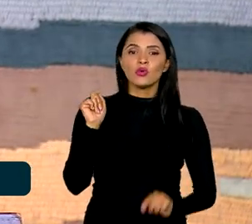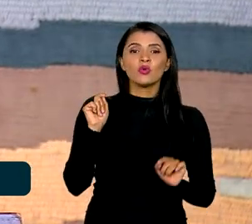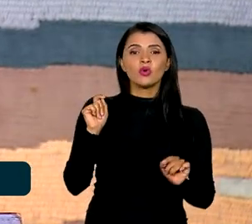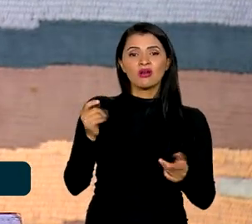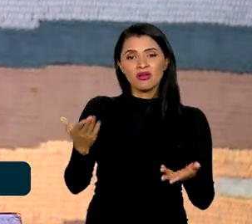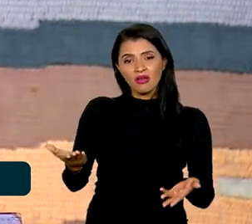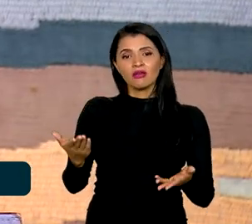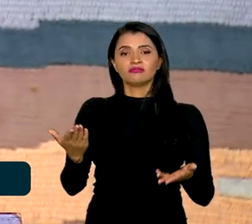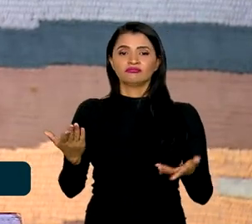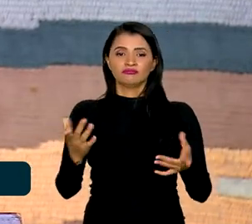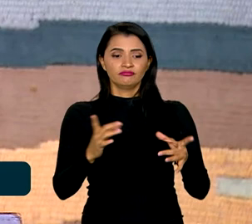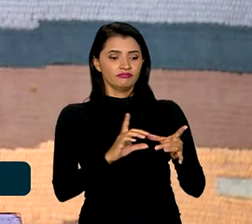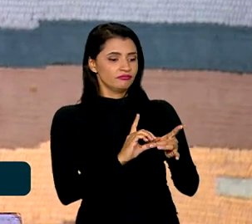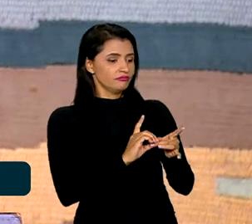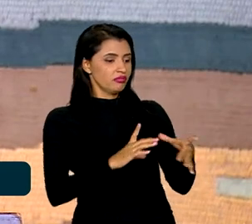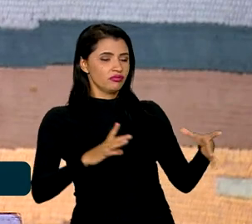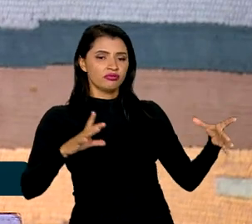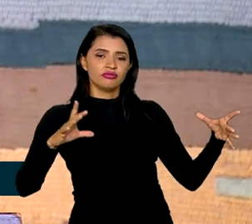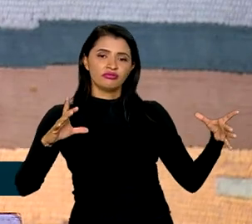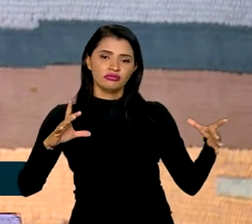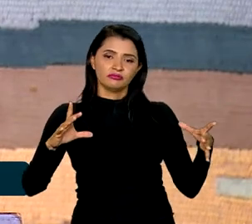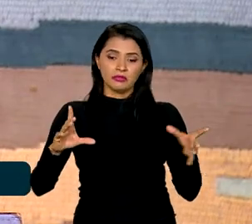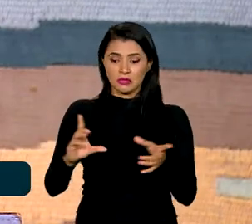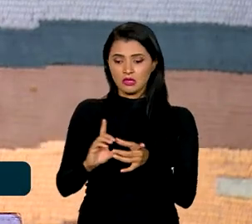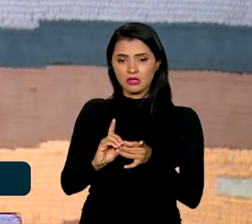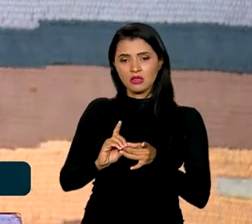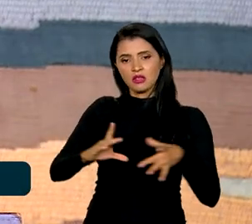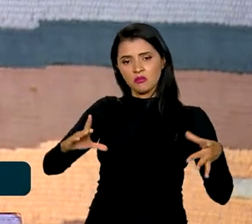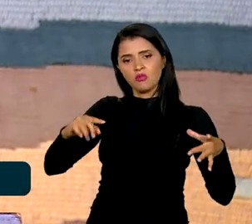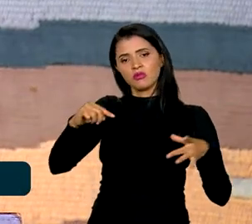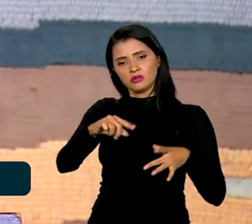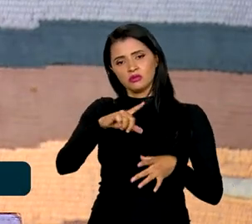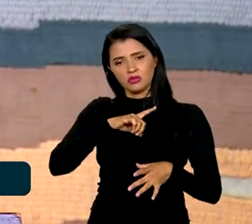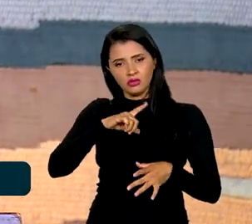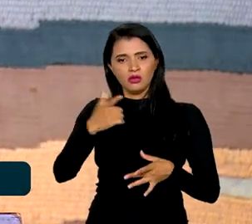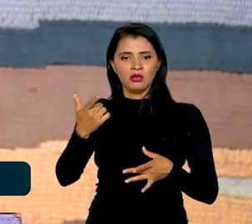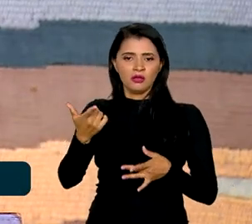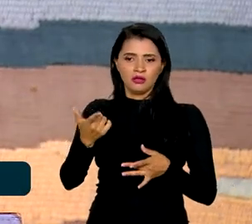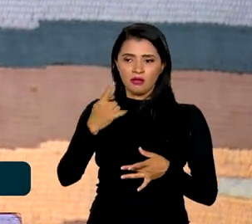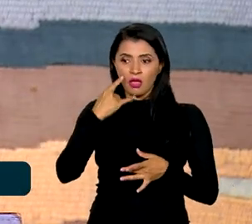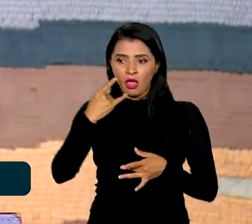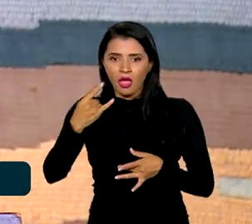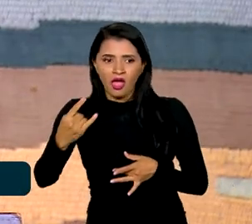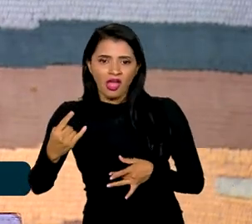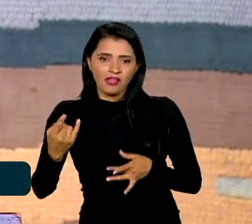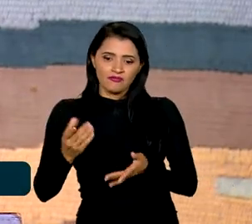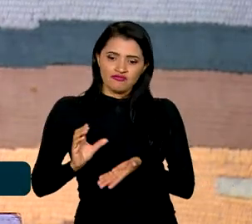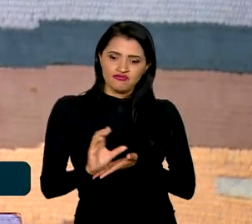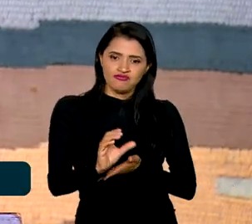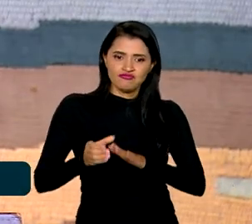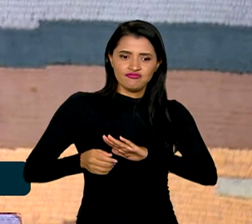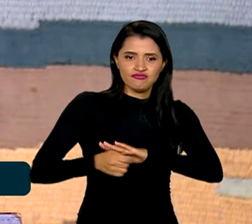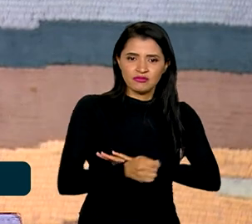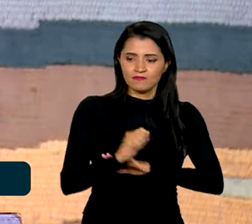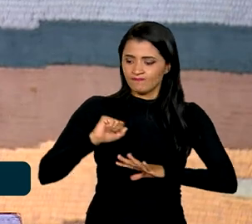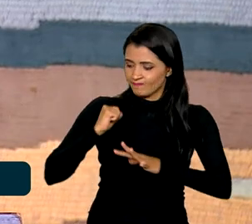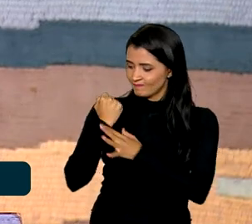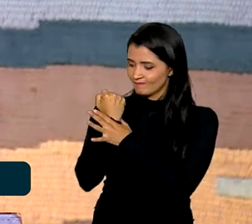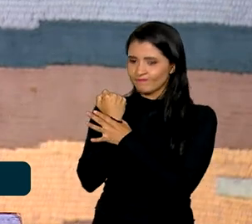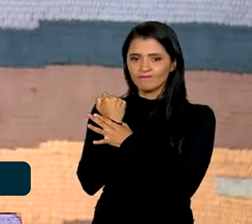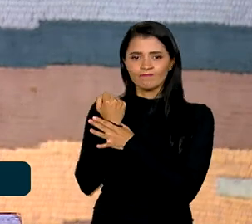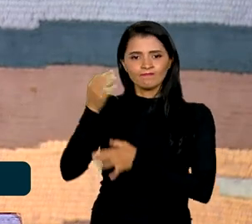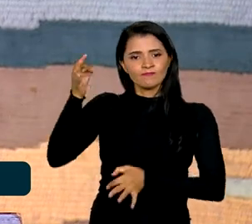democracia. Democracia atrai investimento. Segurança